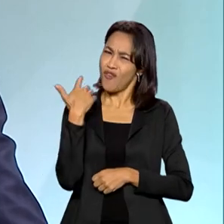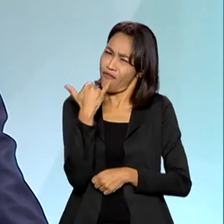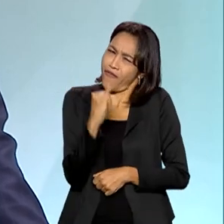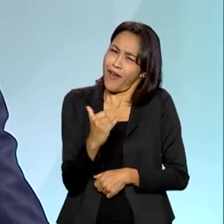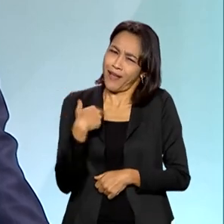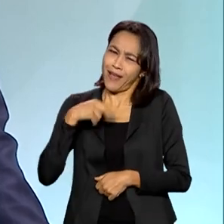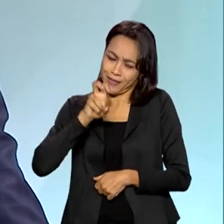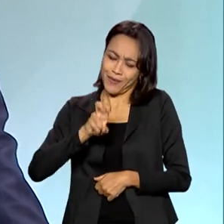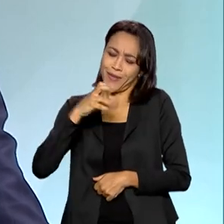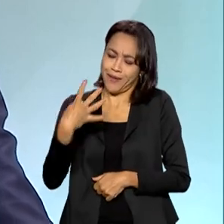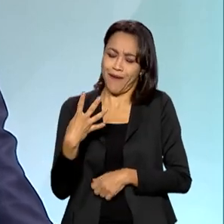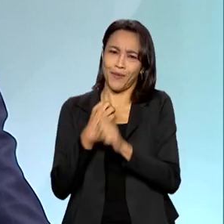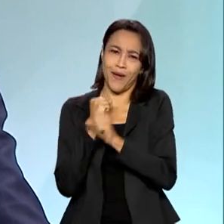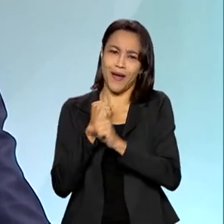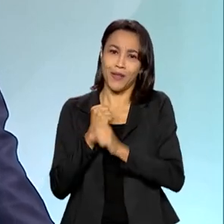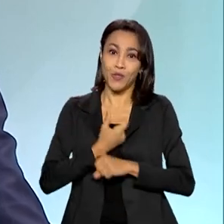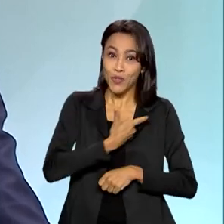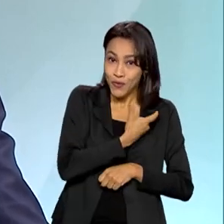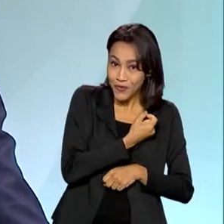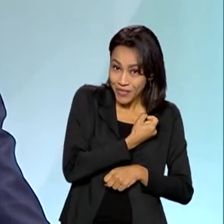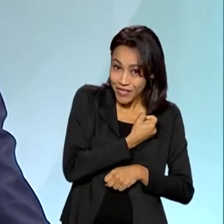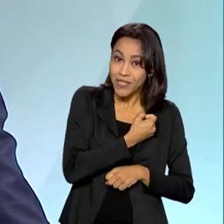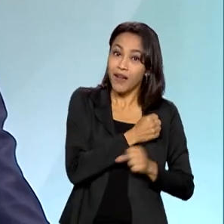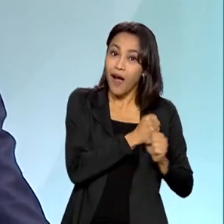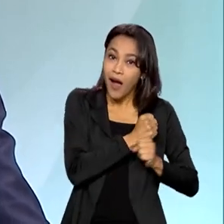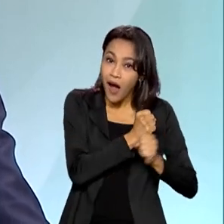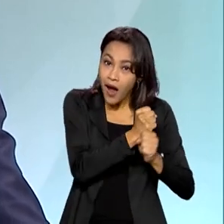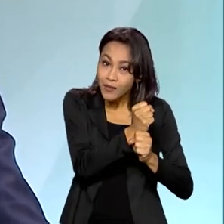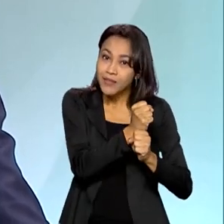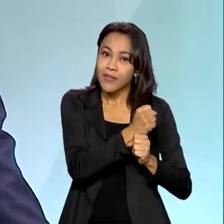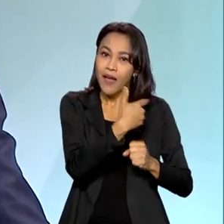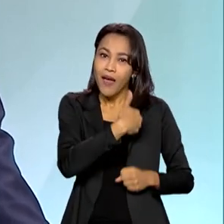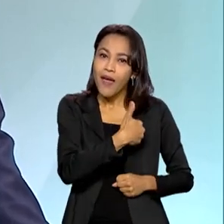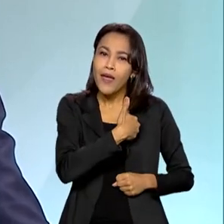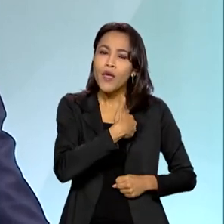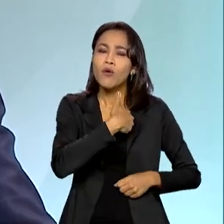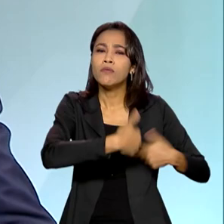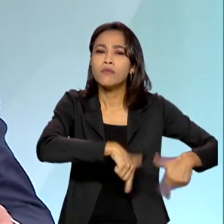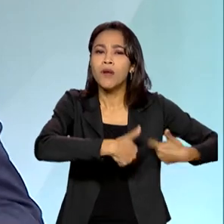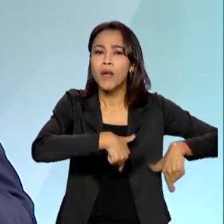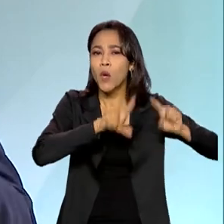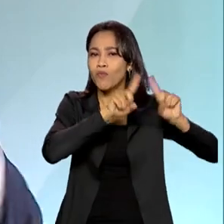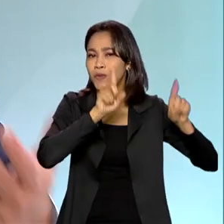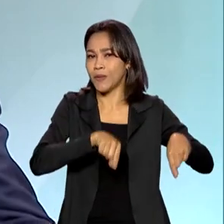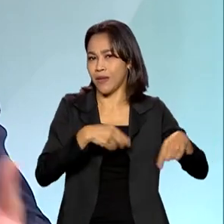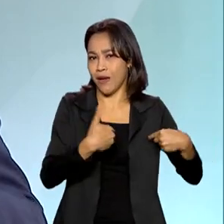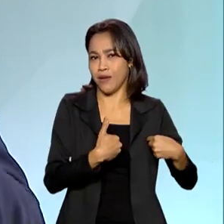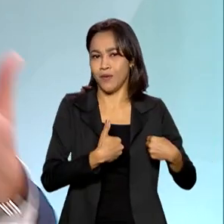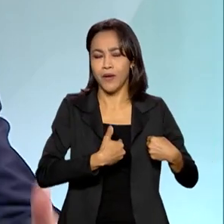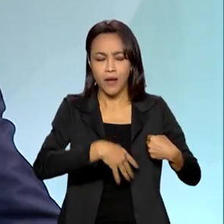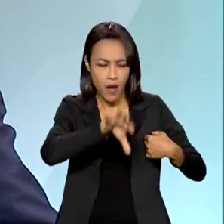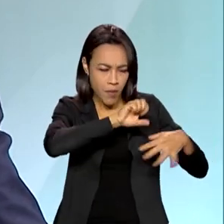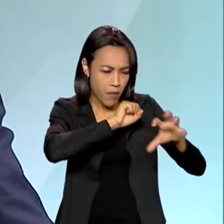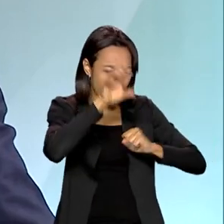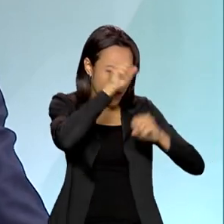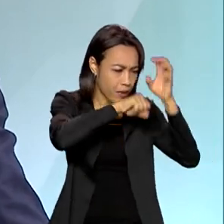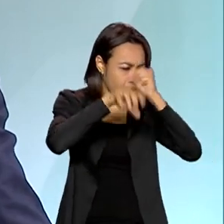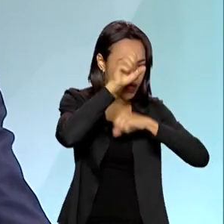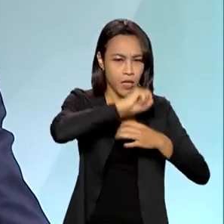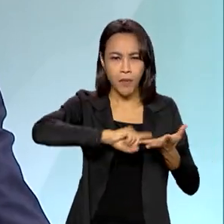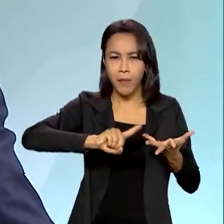anos, porque os 20 primeiros anos foram como filho de funcionários do Banco do Brasil, respirando aquela cultura do banco,